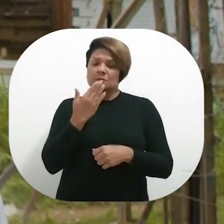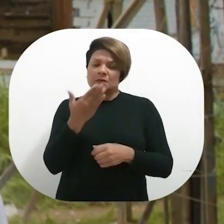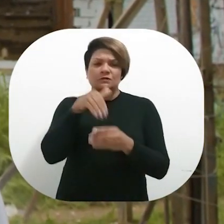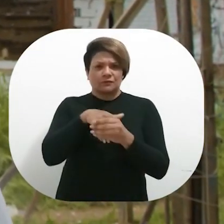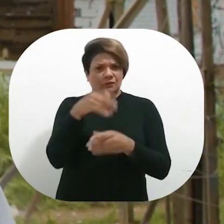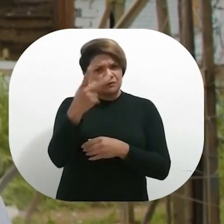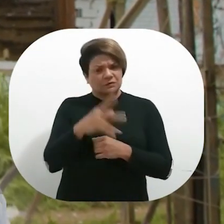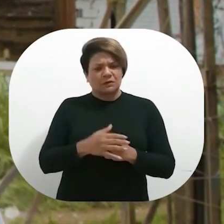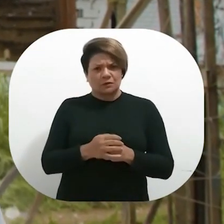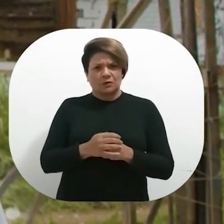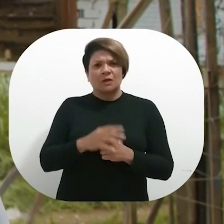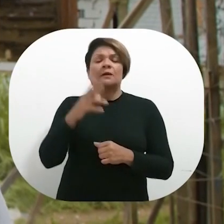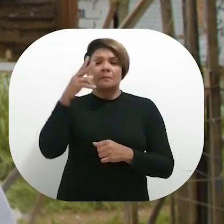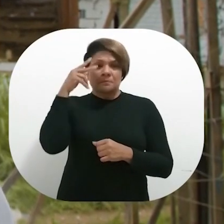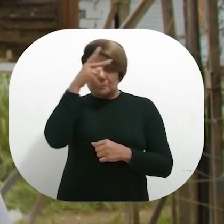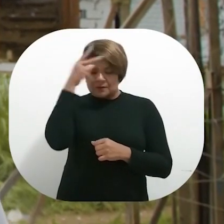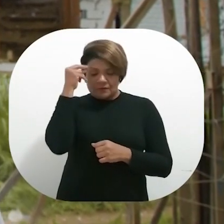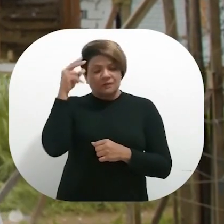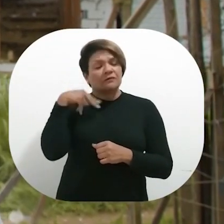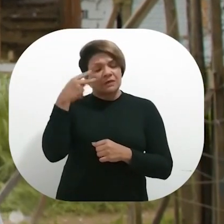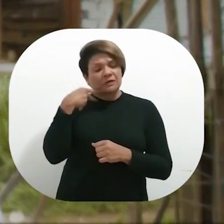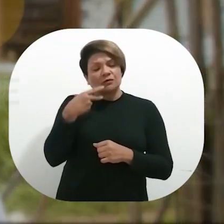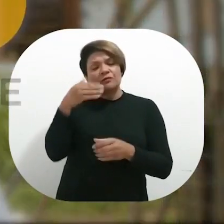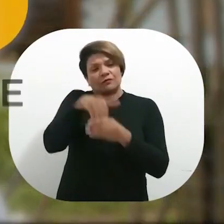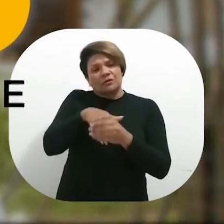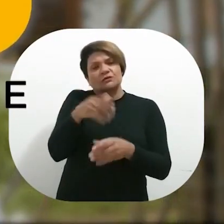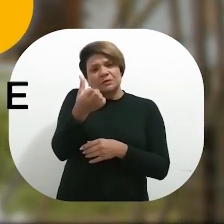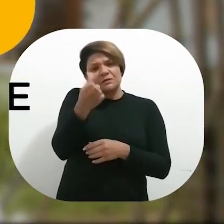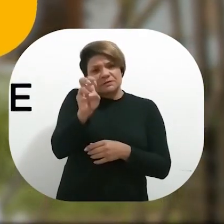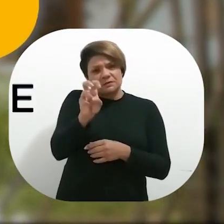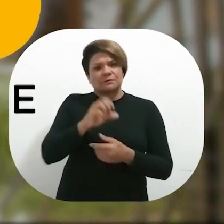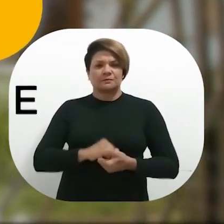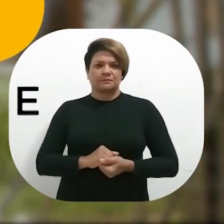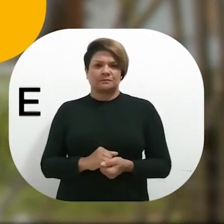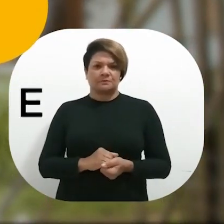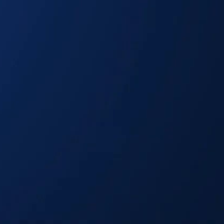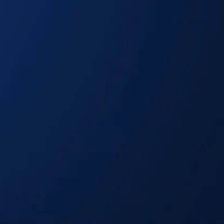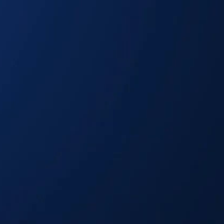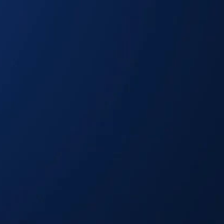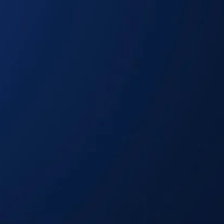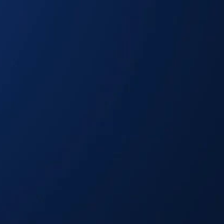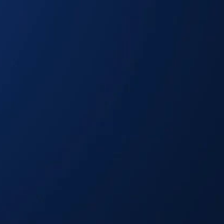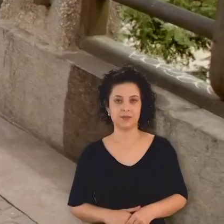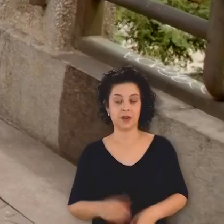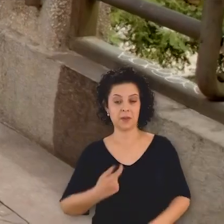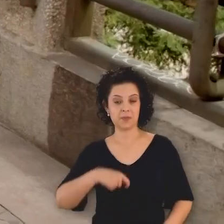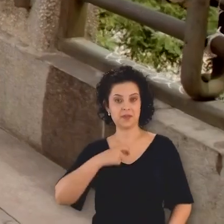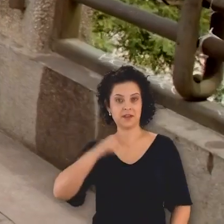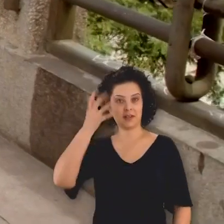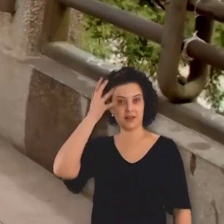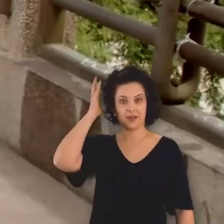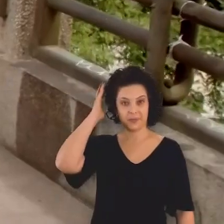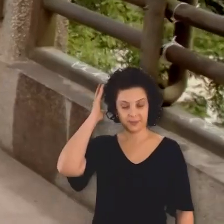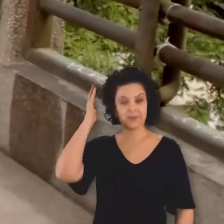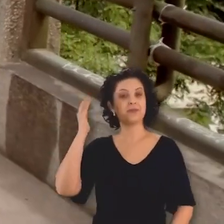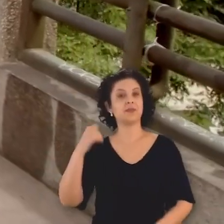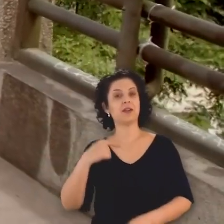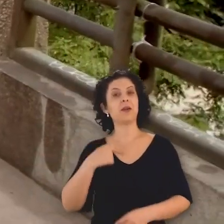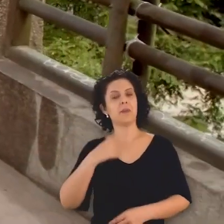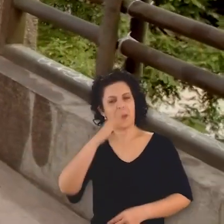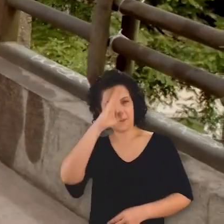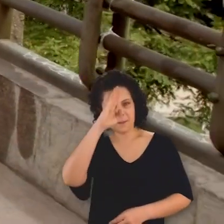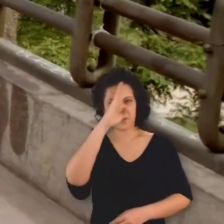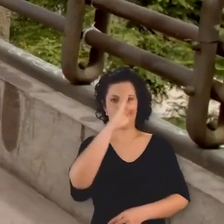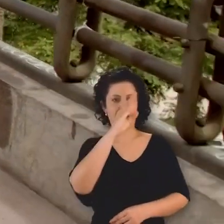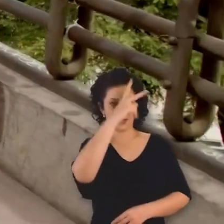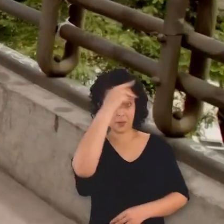precisa. Peço seu voto. Para prefeito e vereador, vote 65. Meu nome é André Matarazzo. Minha